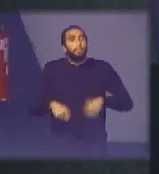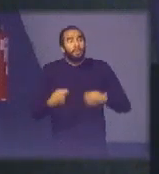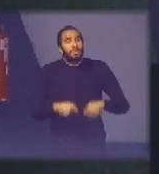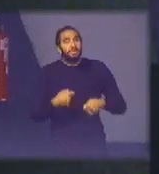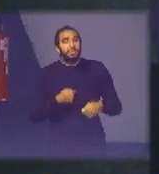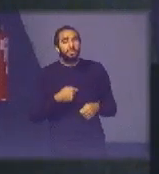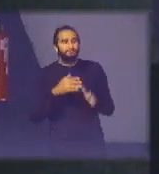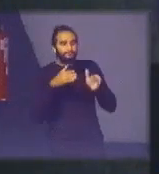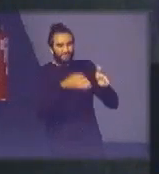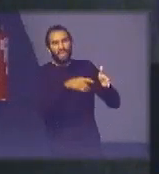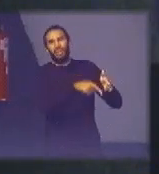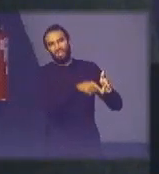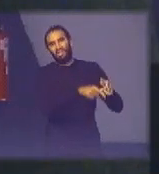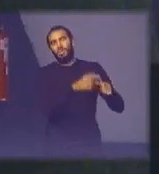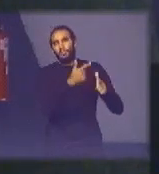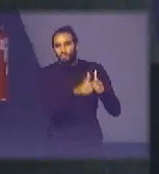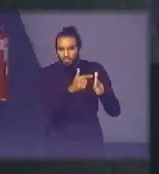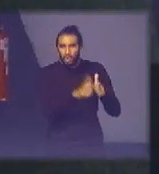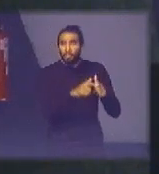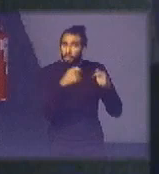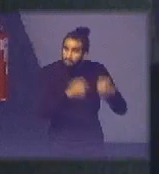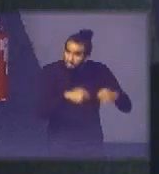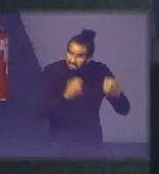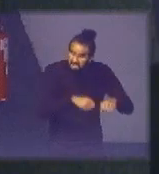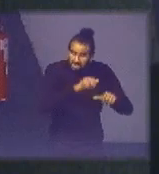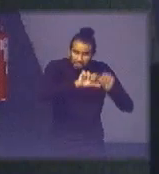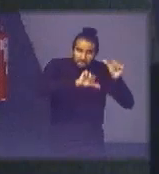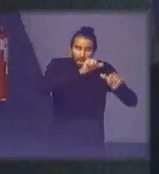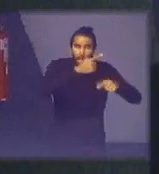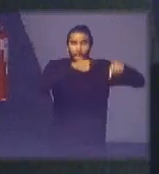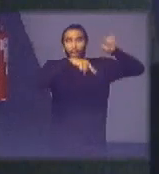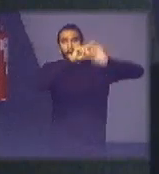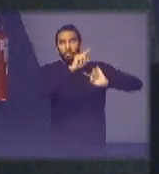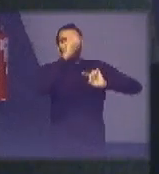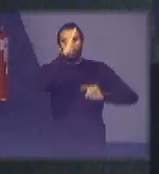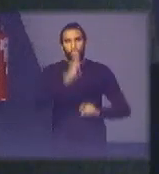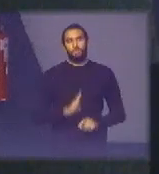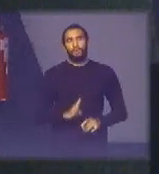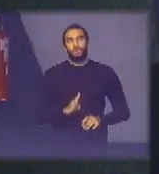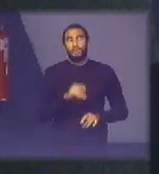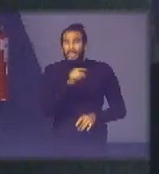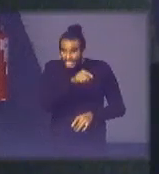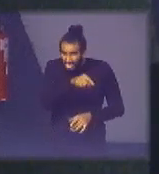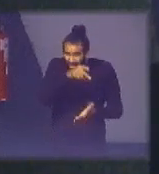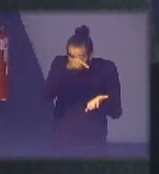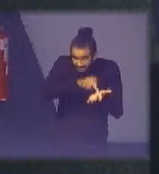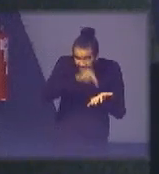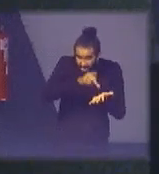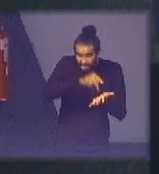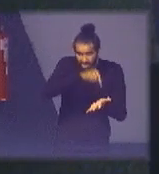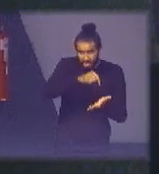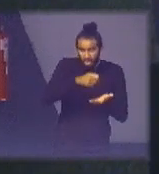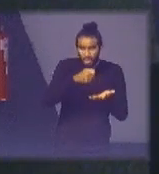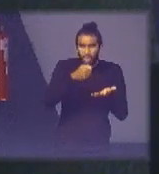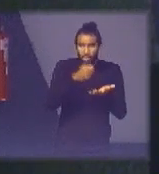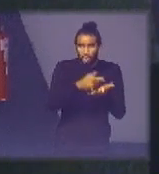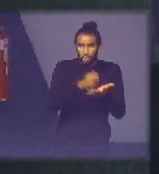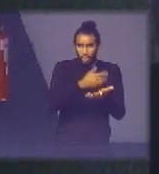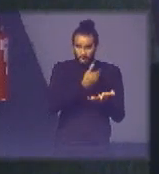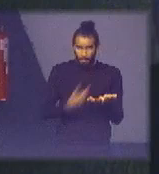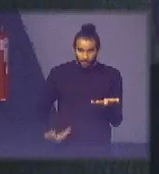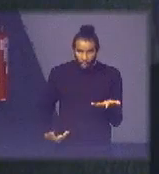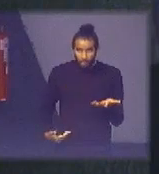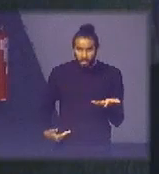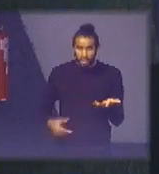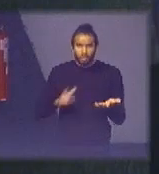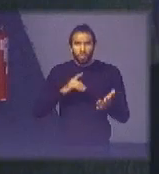esse problema para a gente começar a evoluir em termos de gestão do Brasil e se isso é uma realidade em termos de compras públicas eu digo não é